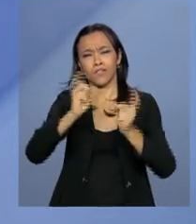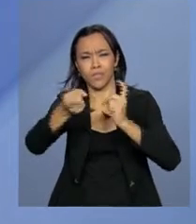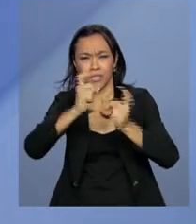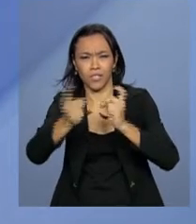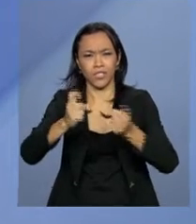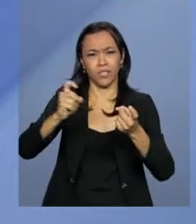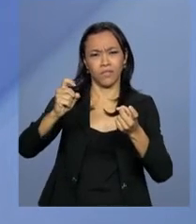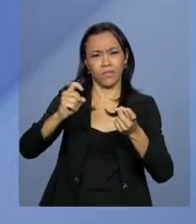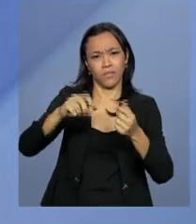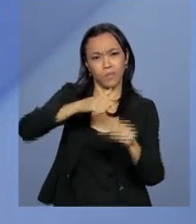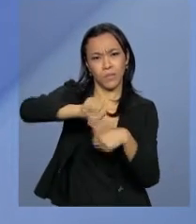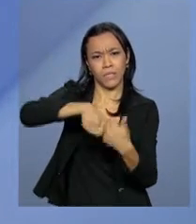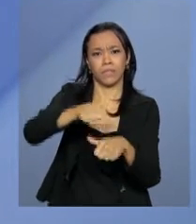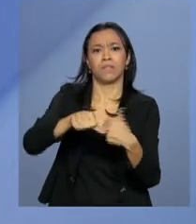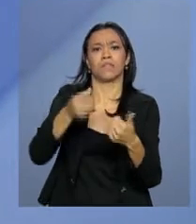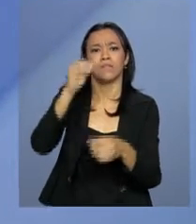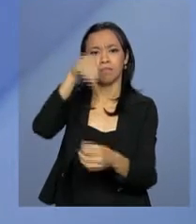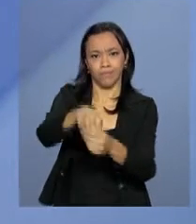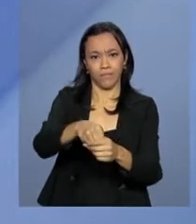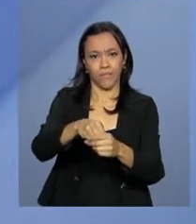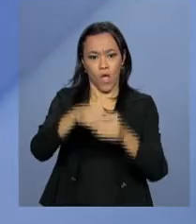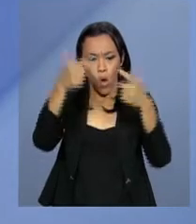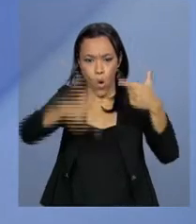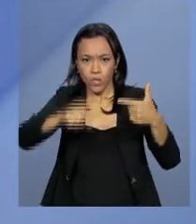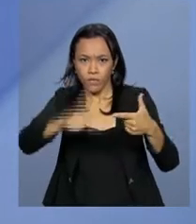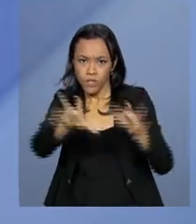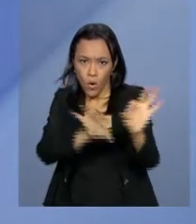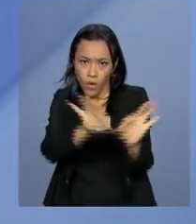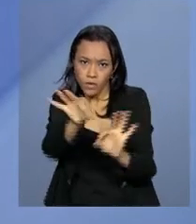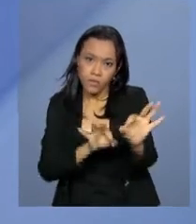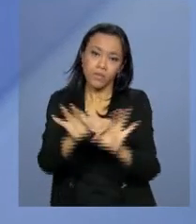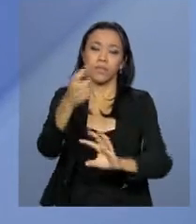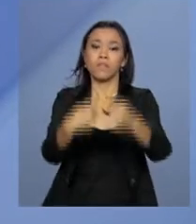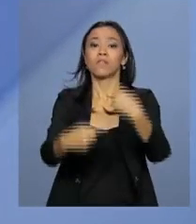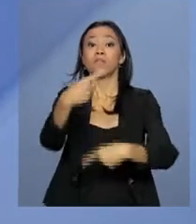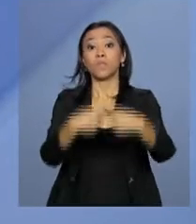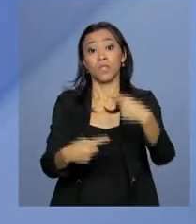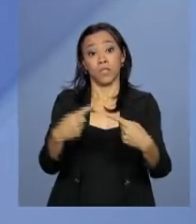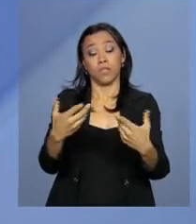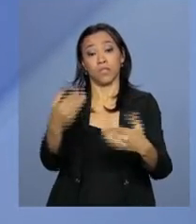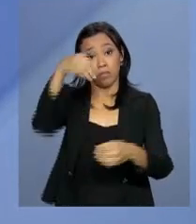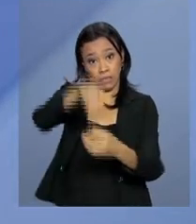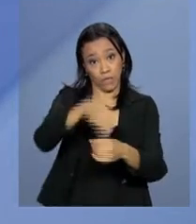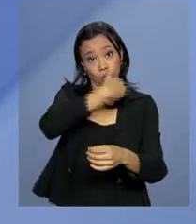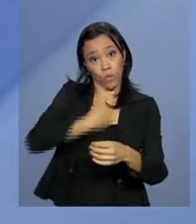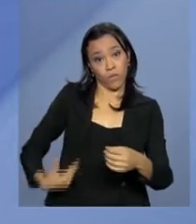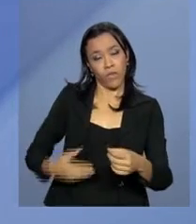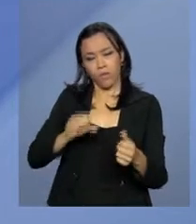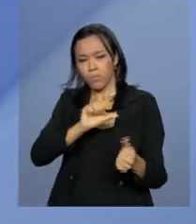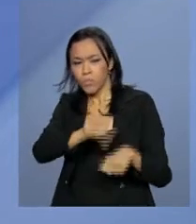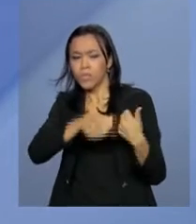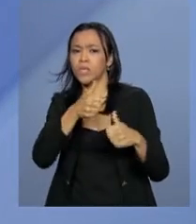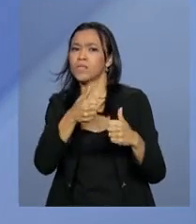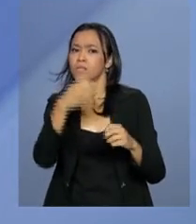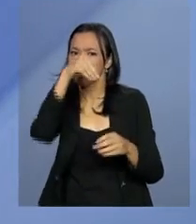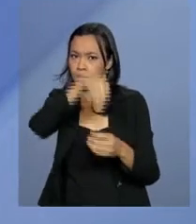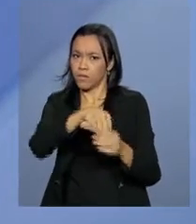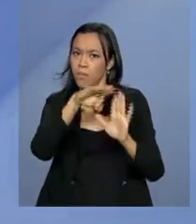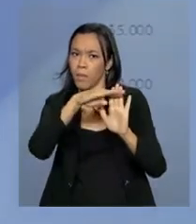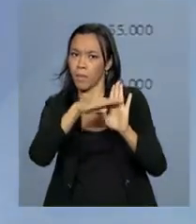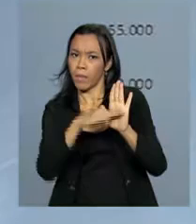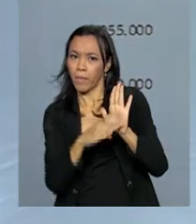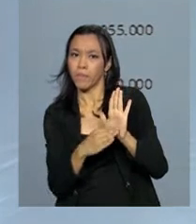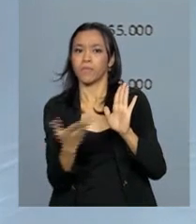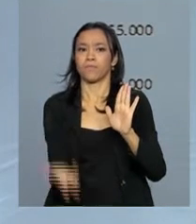gerenciais, são reorganização de políticas públicas, alterações nos programas. Nós